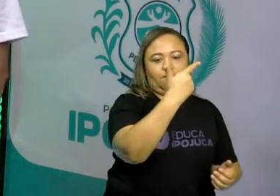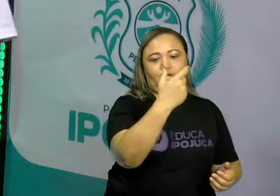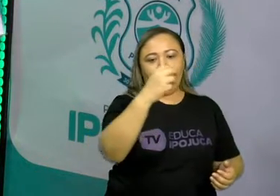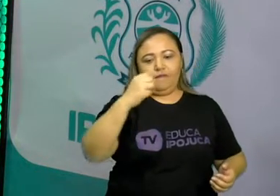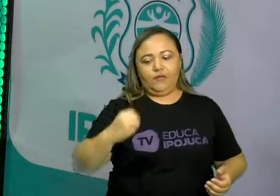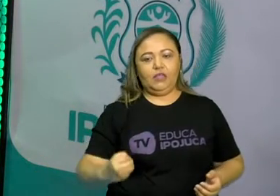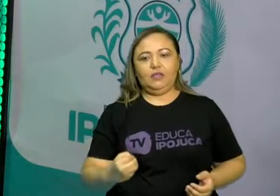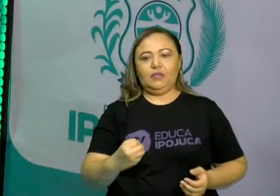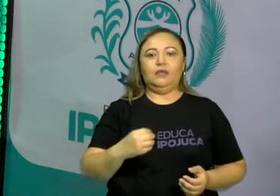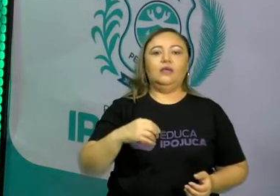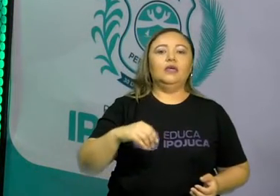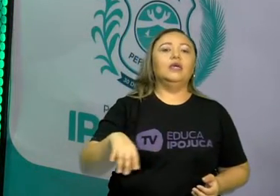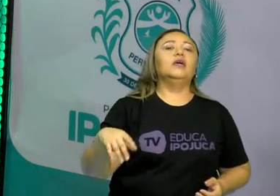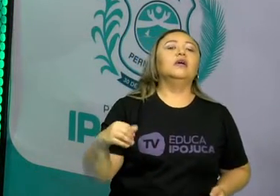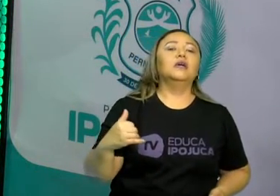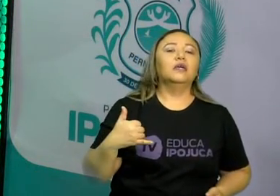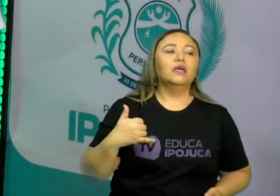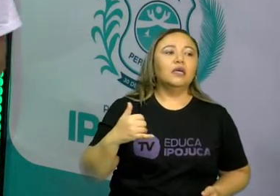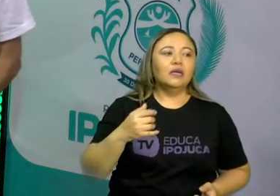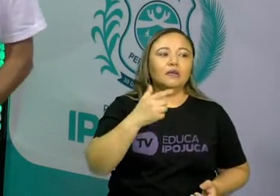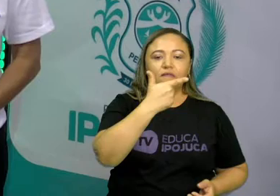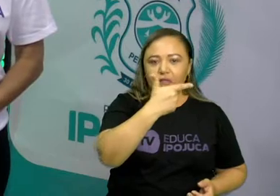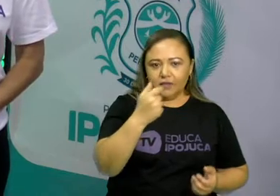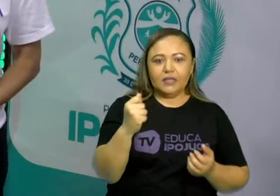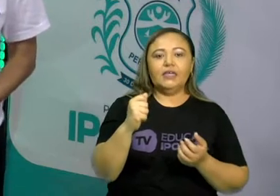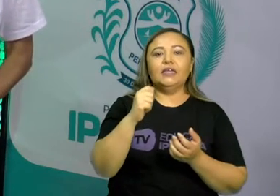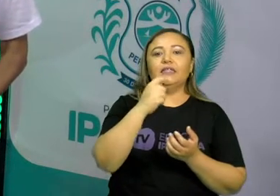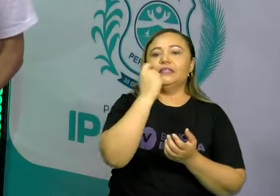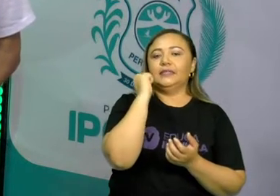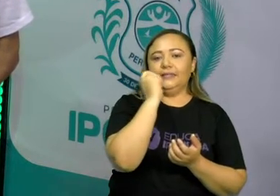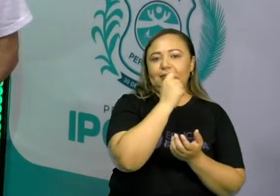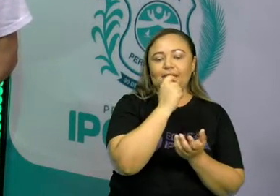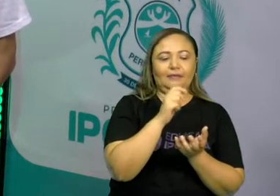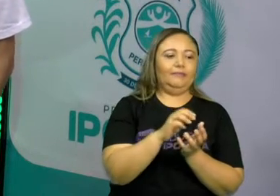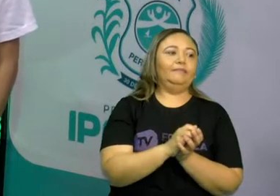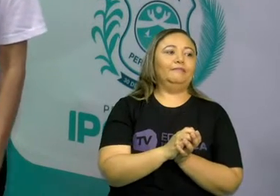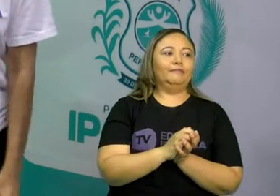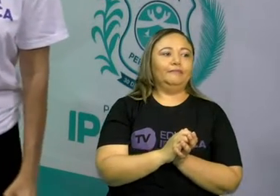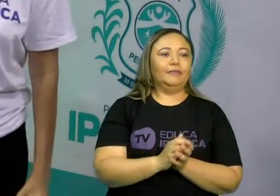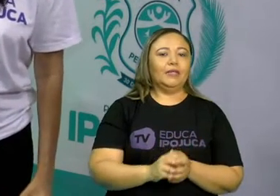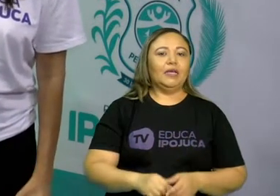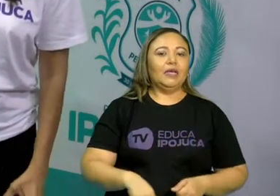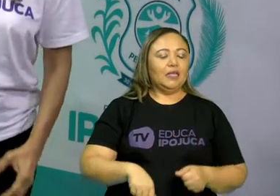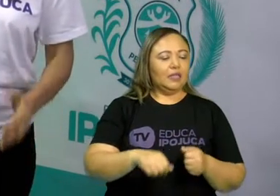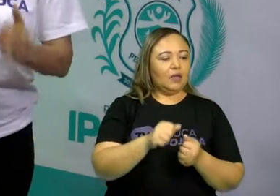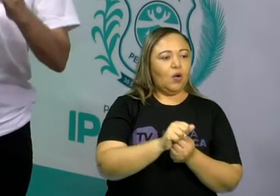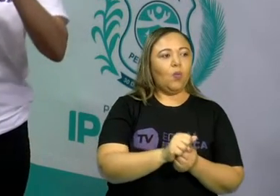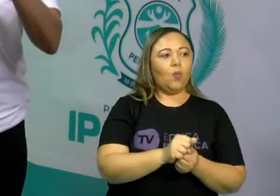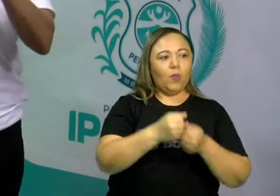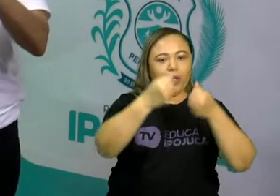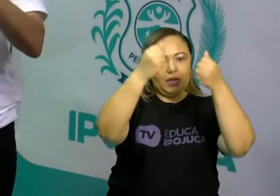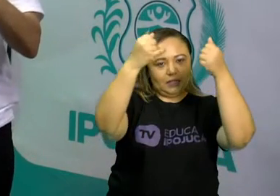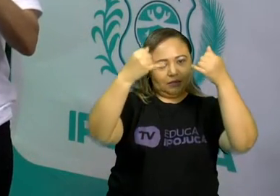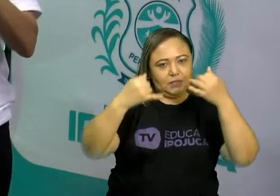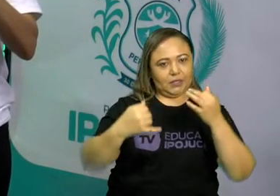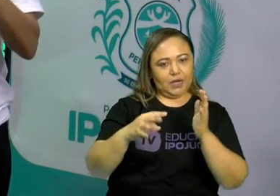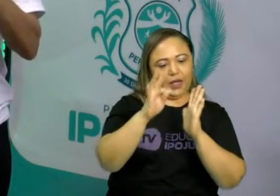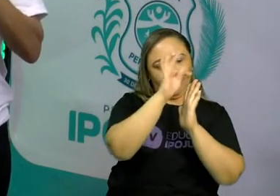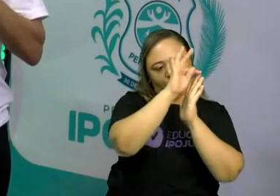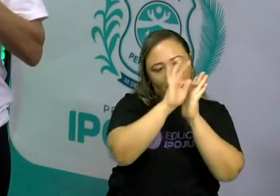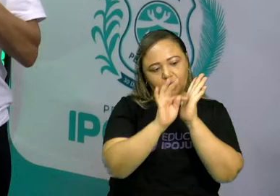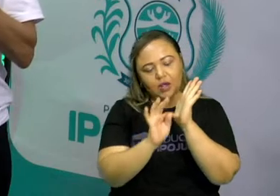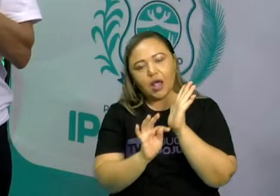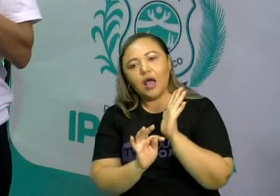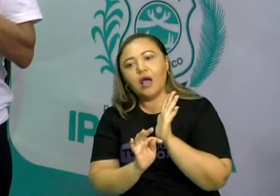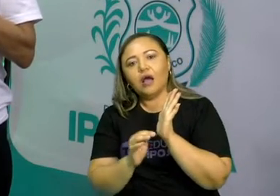falava sobre as funções dos dentes, certo? Ou seja, a função é